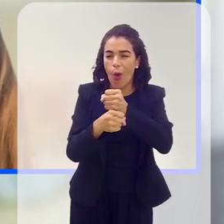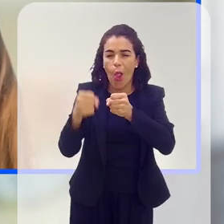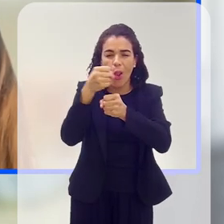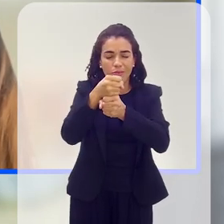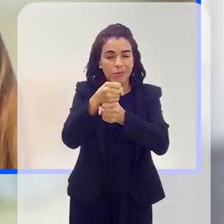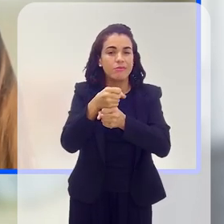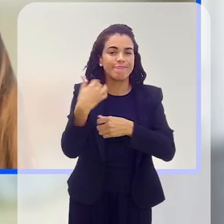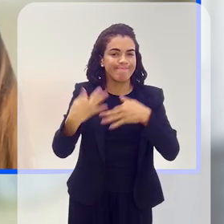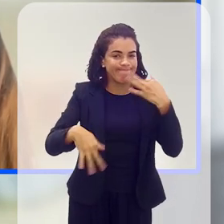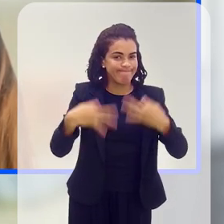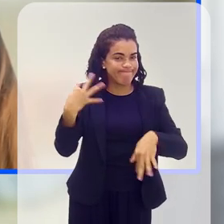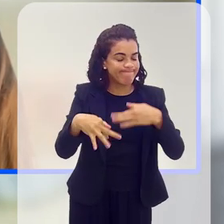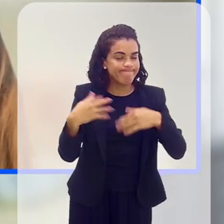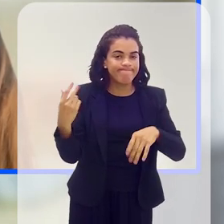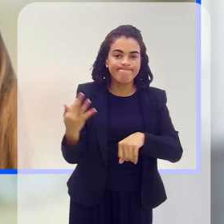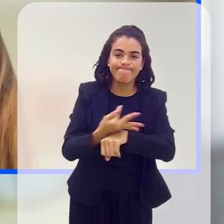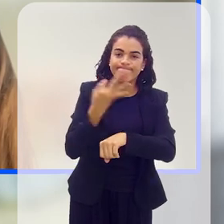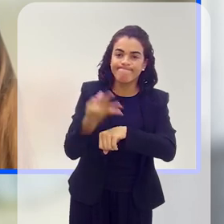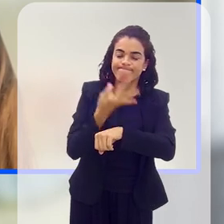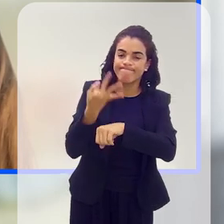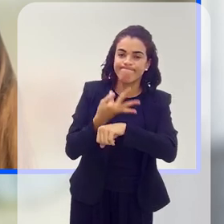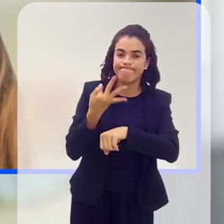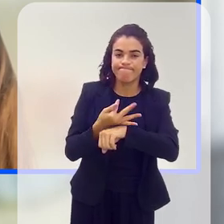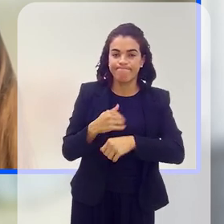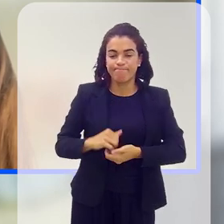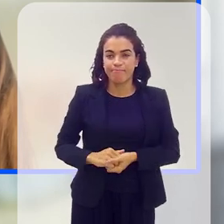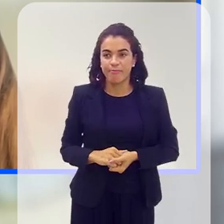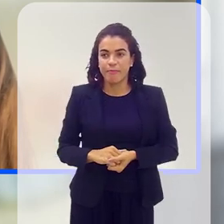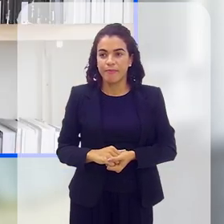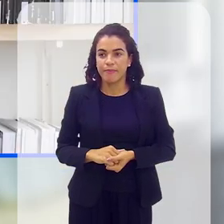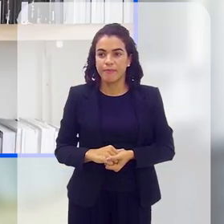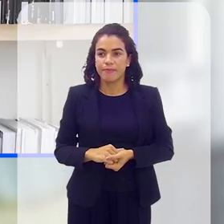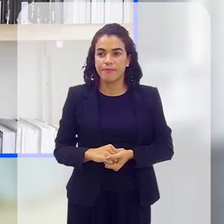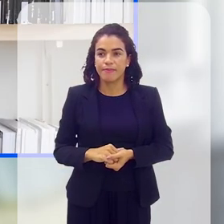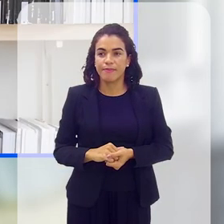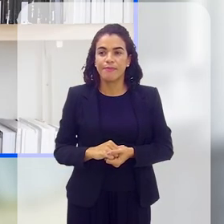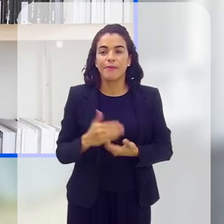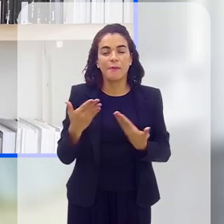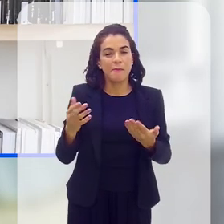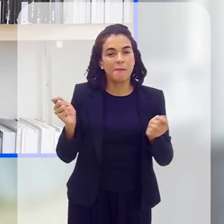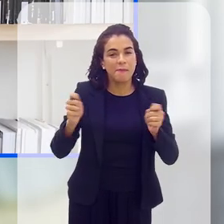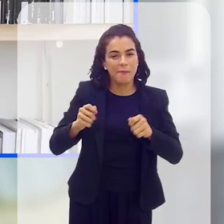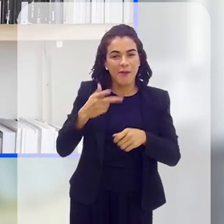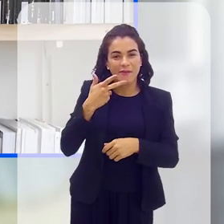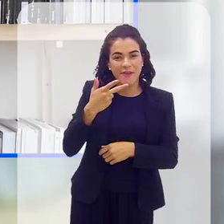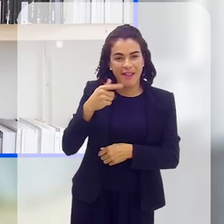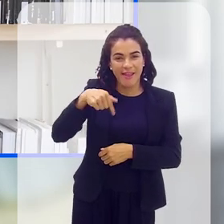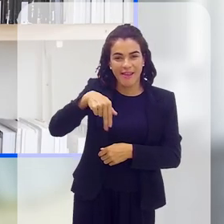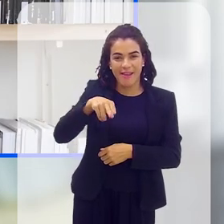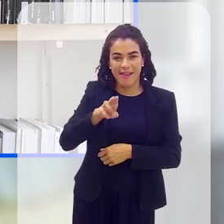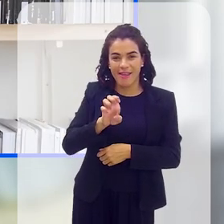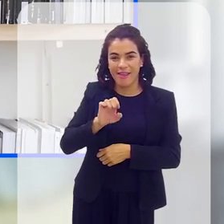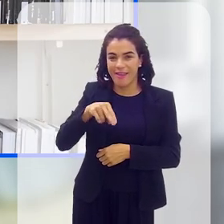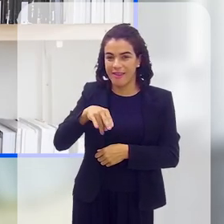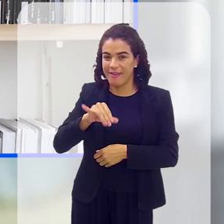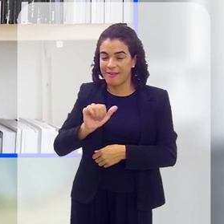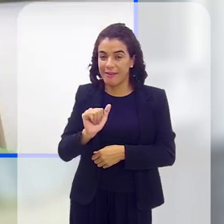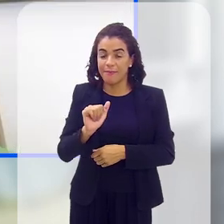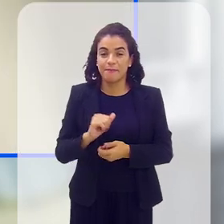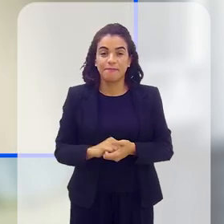dor muito forte que é impossibilitável. Kenia, acho que pode responder e falar mais sobre isso, né, Kenia?